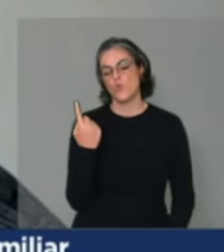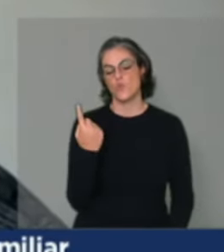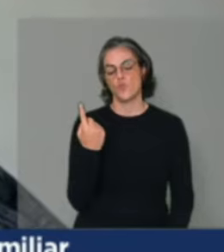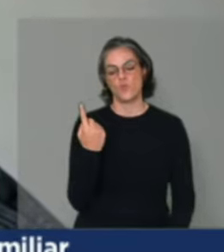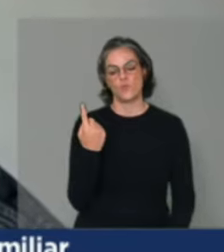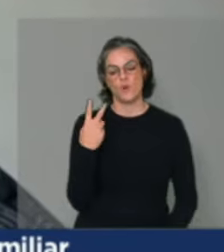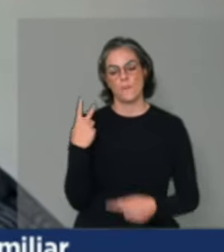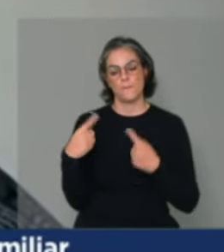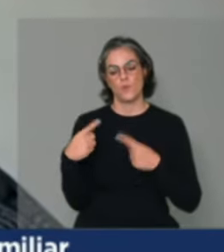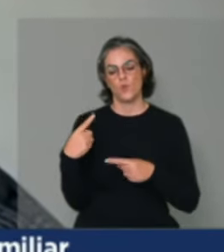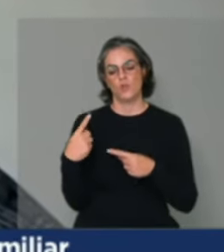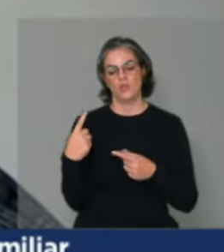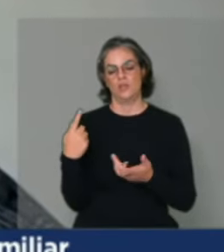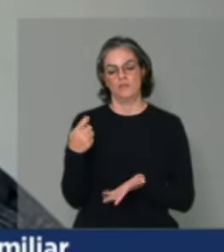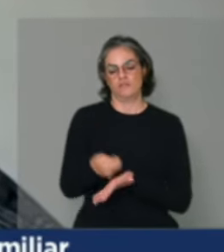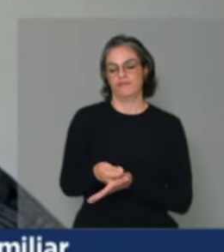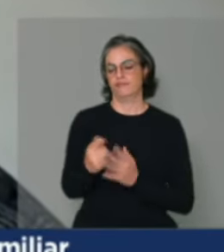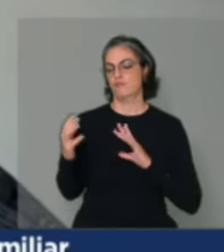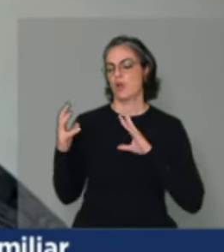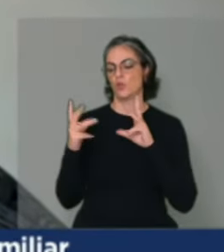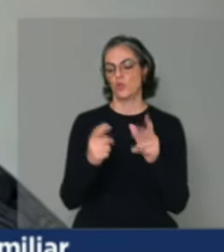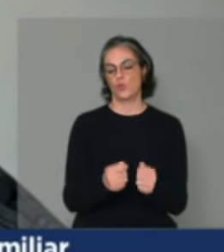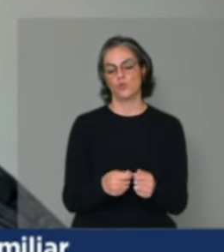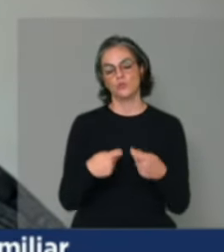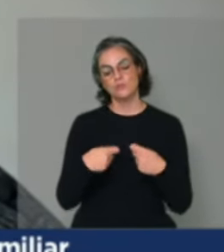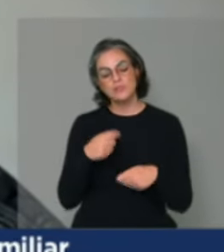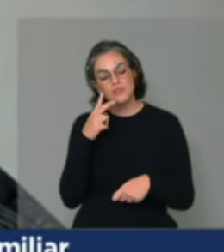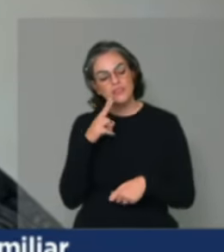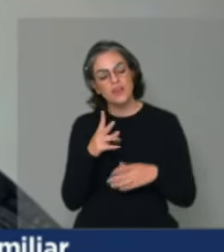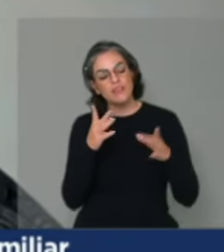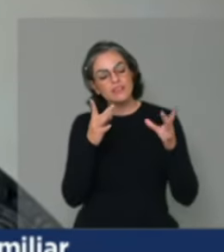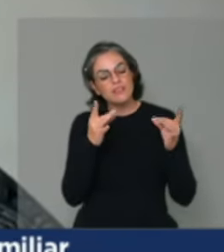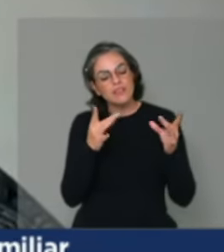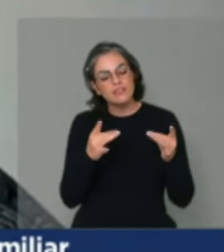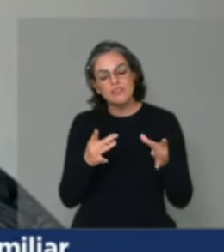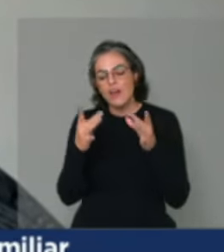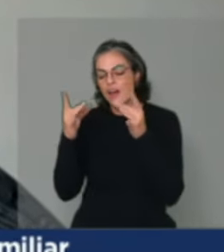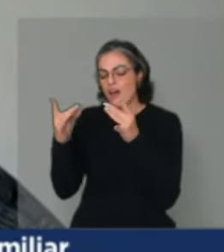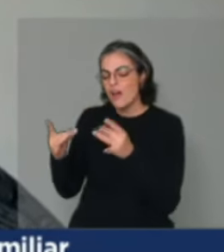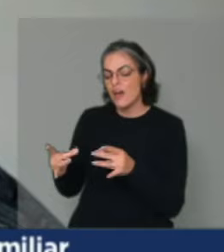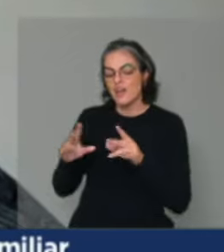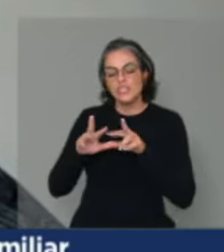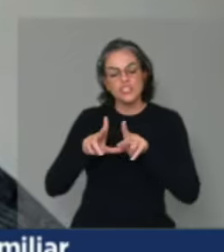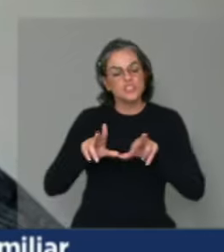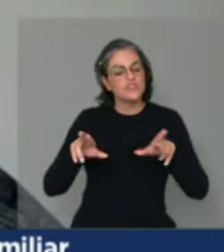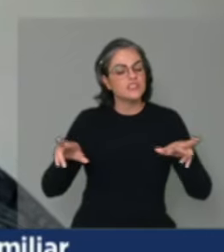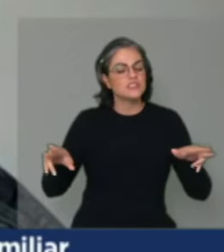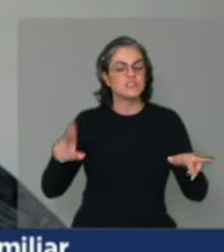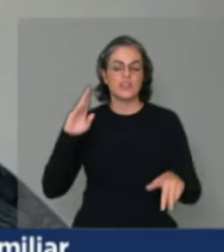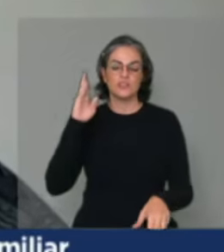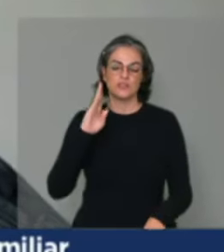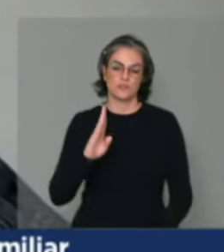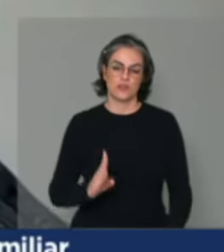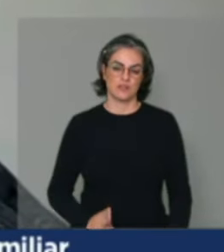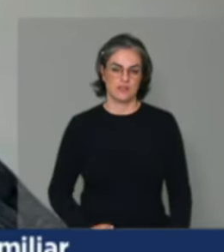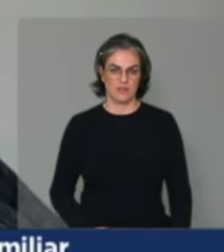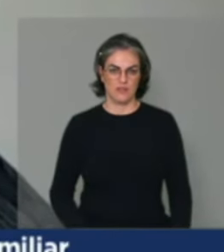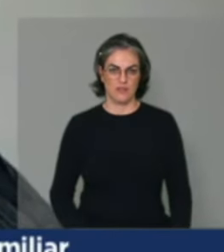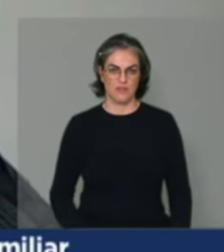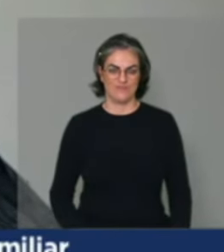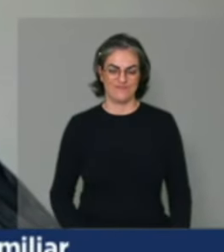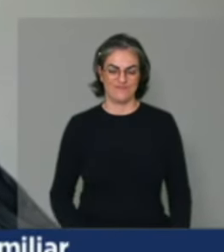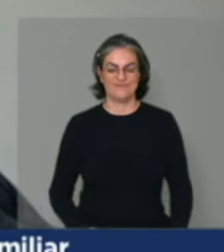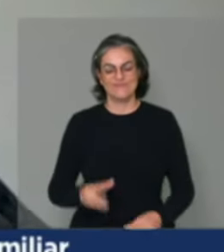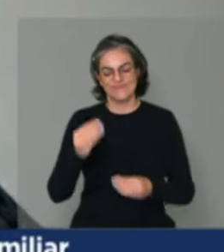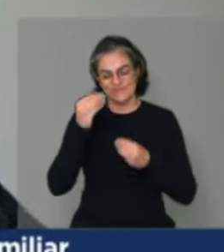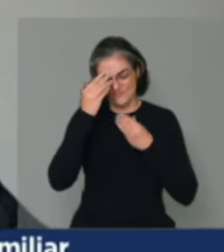sem a gente observar os detalhes da diversidade que nós temos em nosso país. É isso, presidente, muito